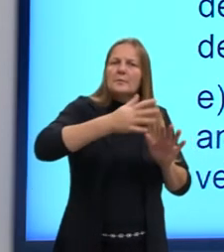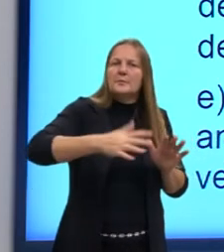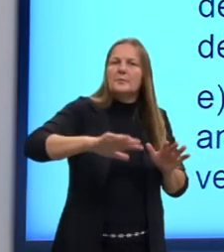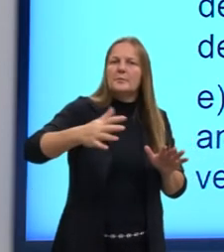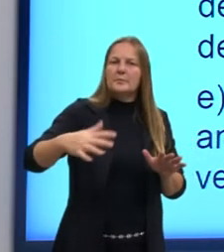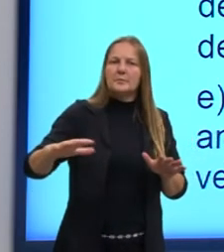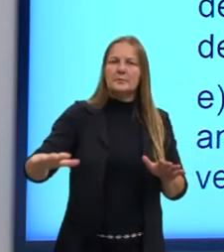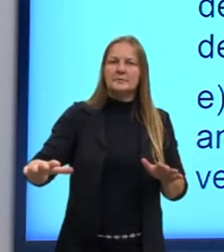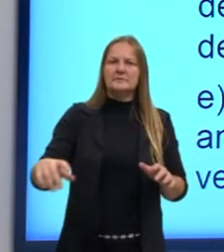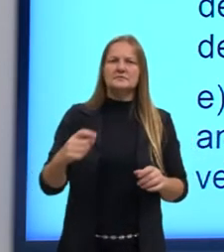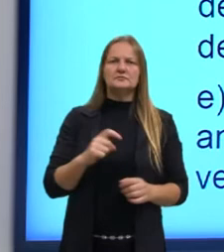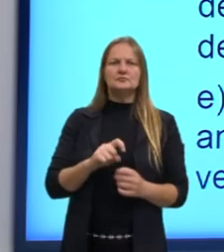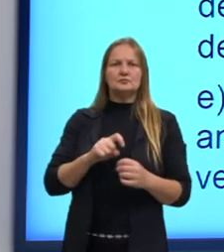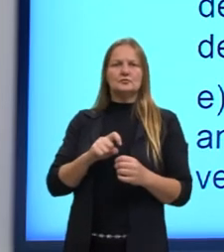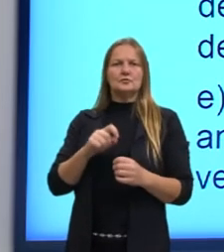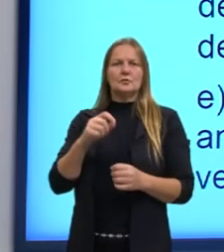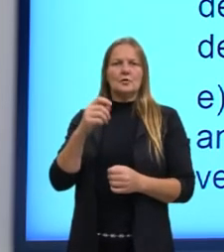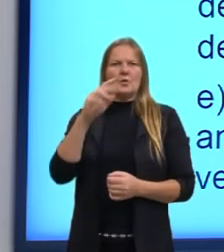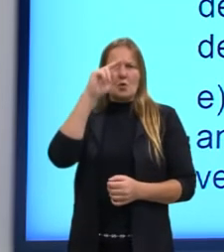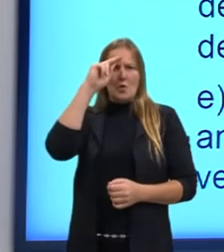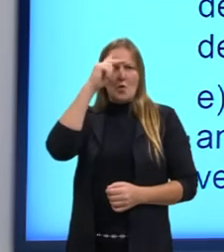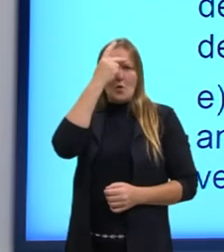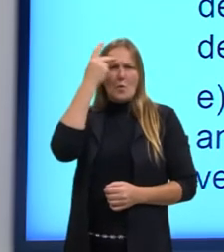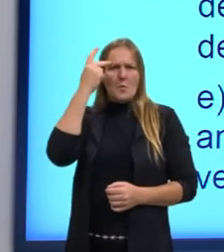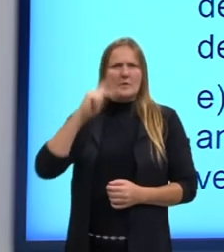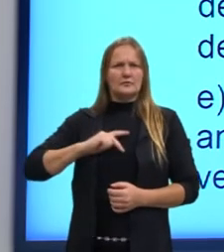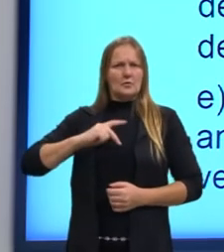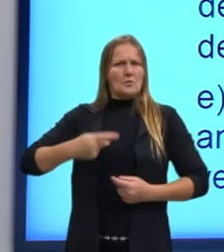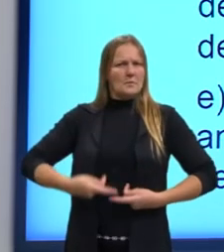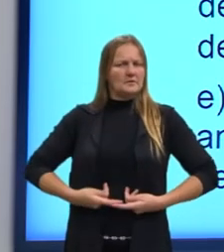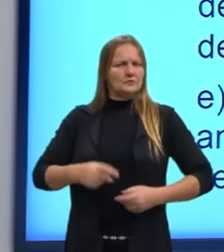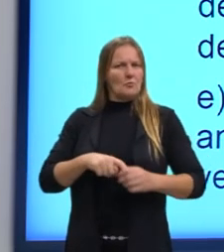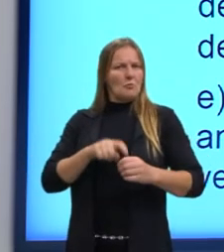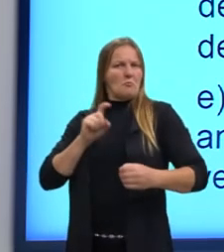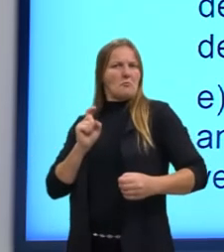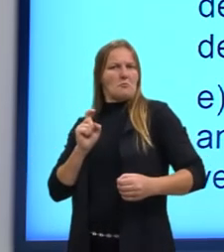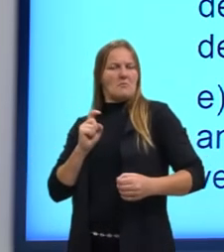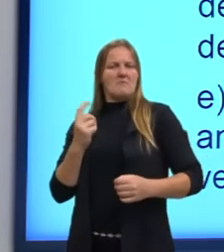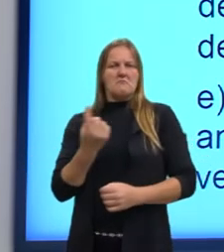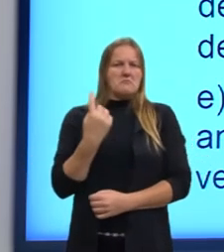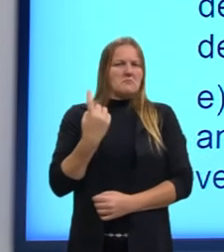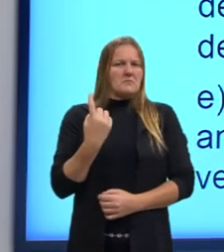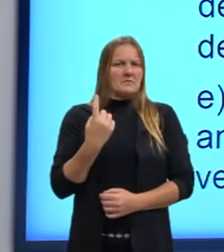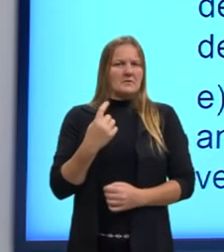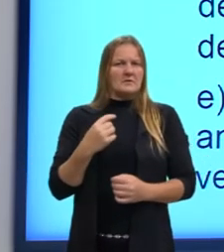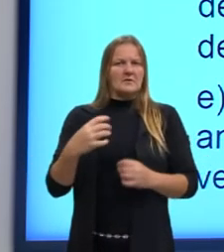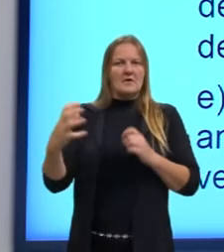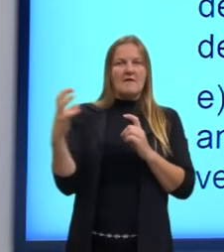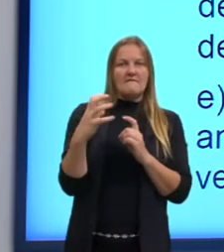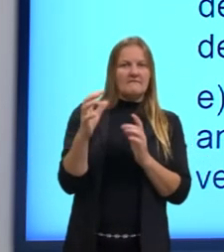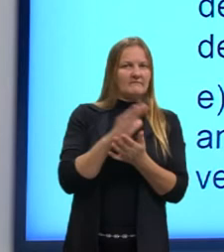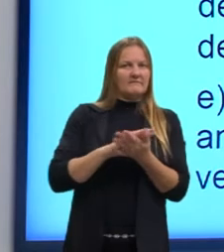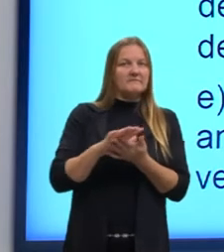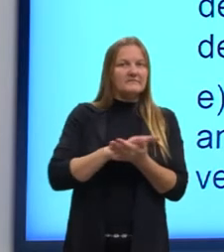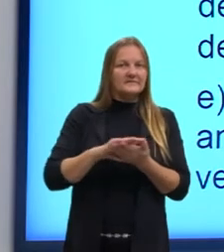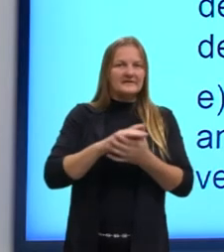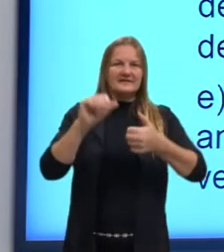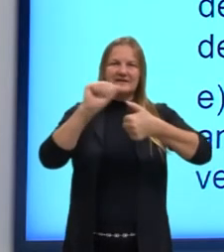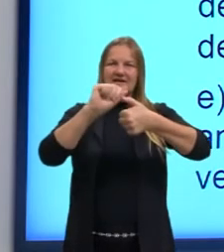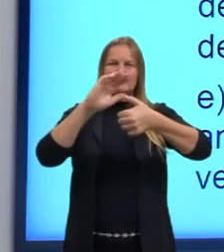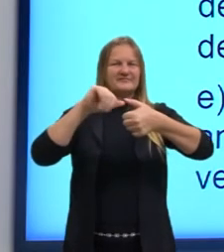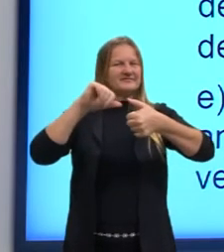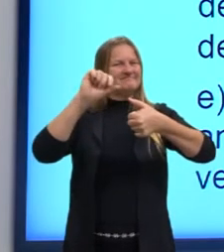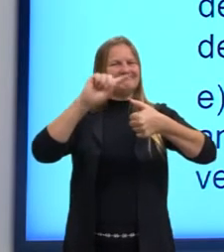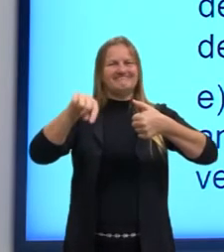Gente, vocês acham que a espécie humana é independente, azar do que acontece com o ambiente marinho, a gente não é afetado? Não,